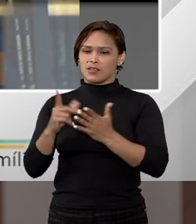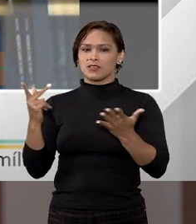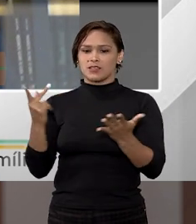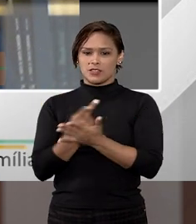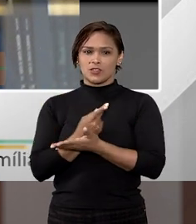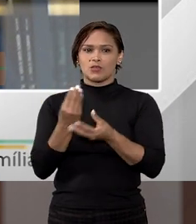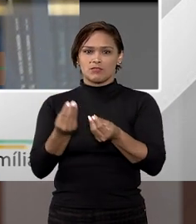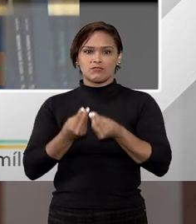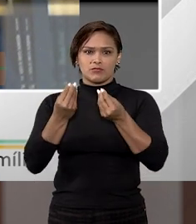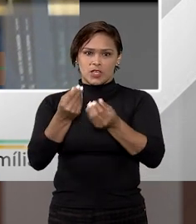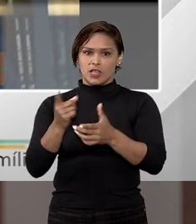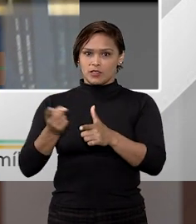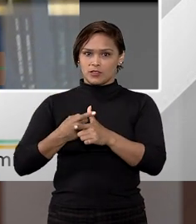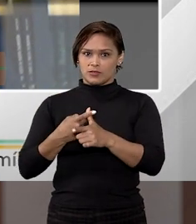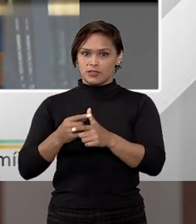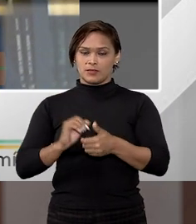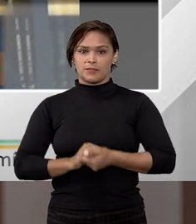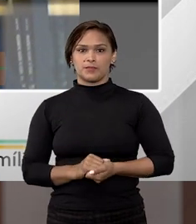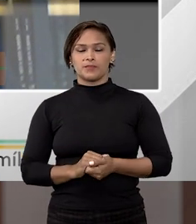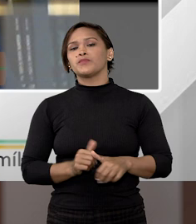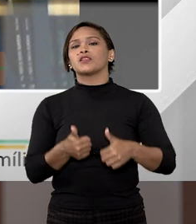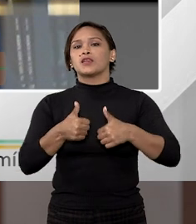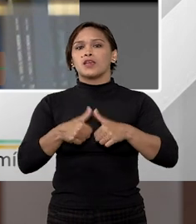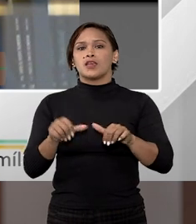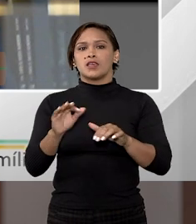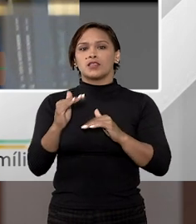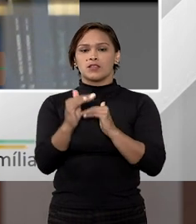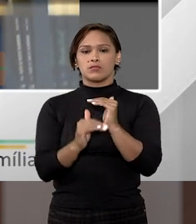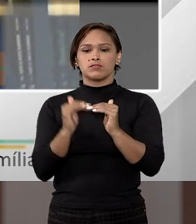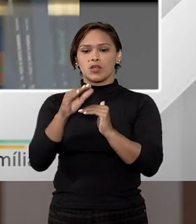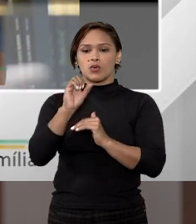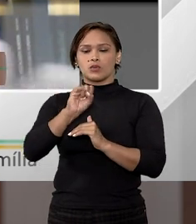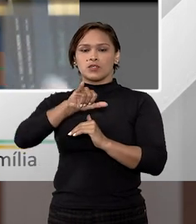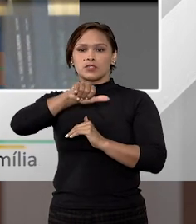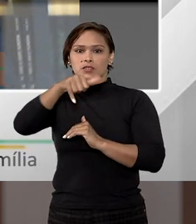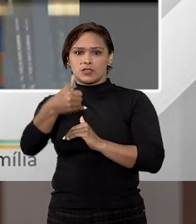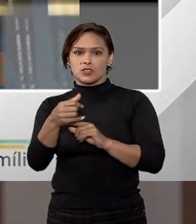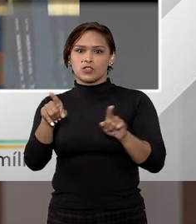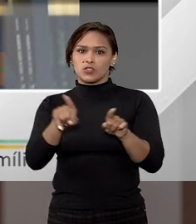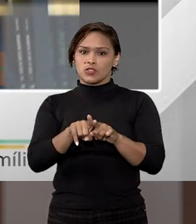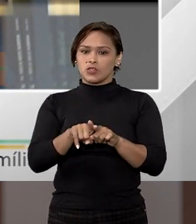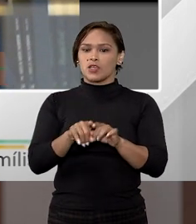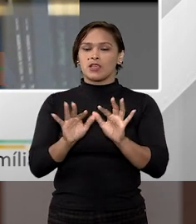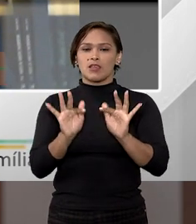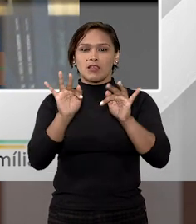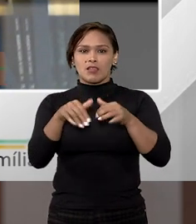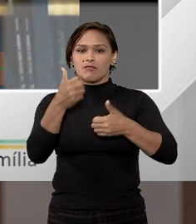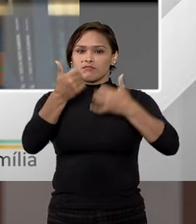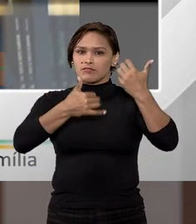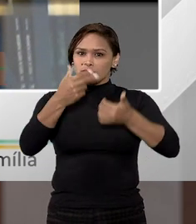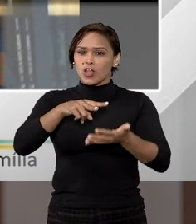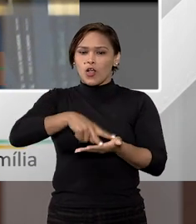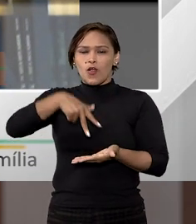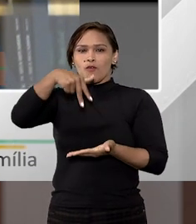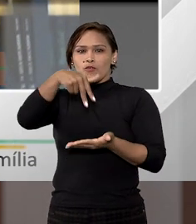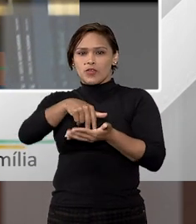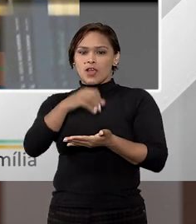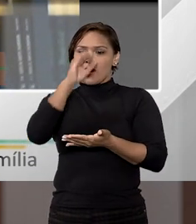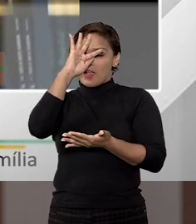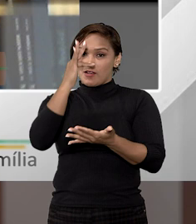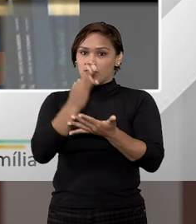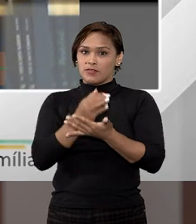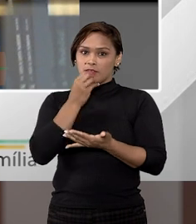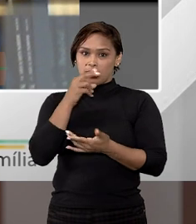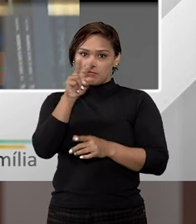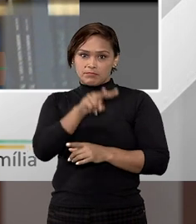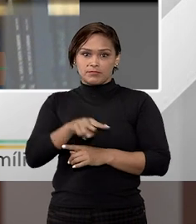que eu constituí a dívida. Então, o tribunal, o STJ, ele tem fincado muitos pés na questão da boa-fé